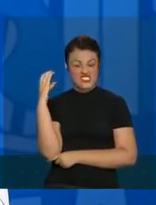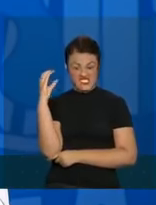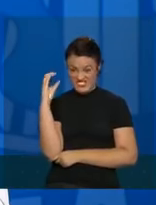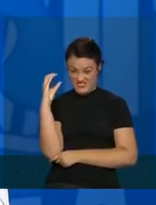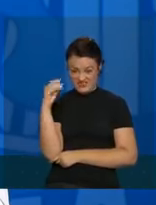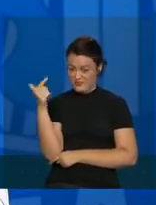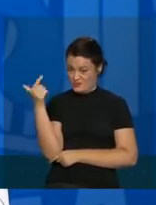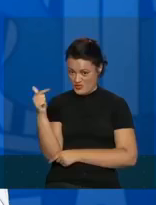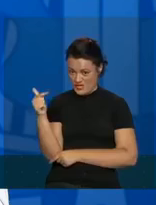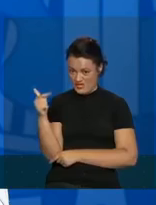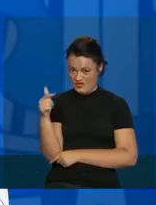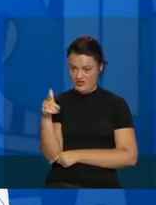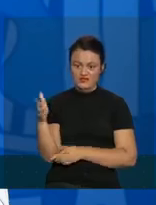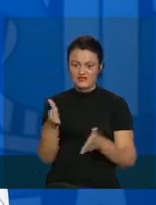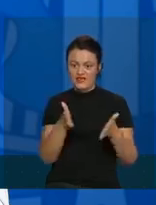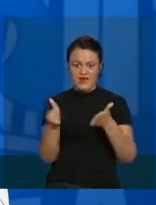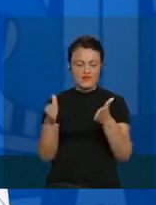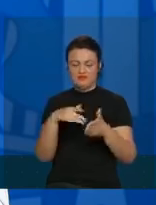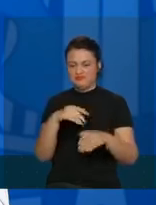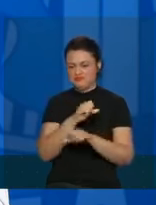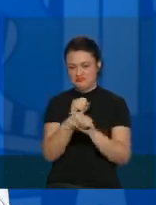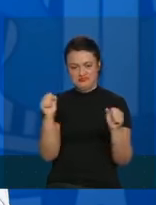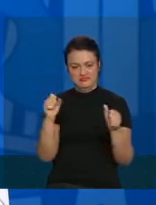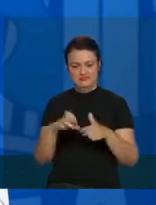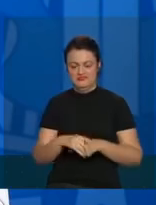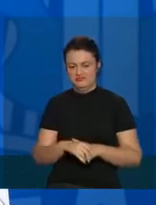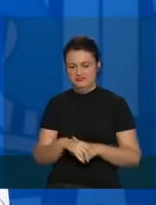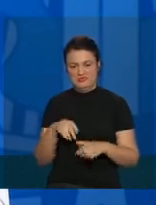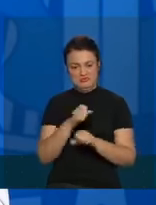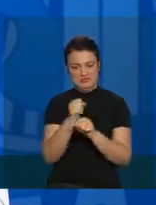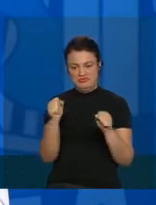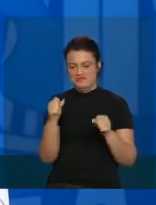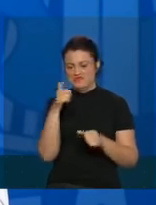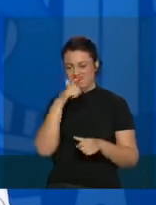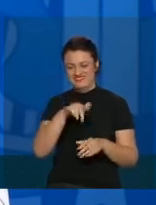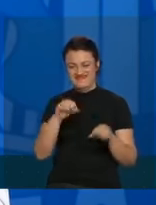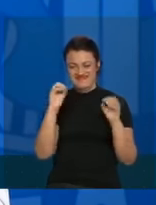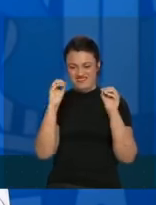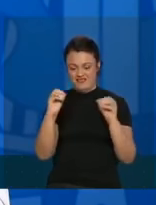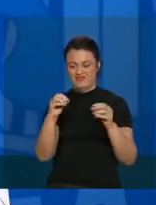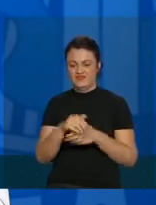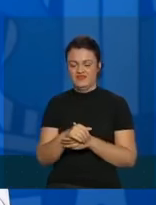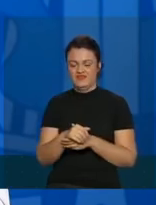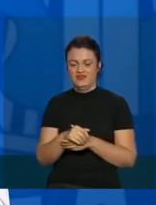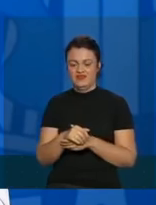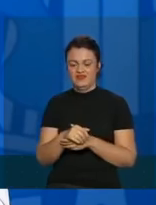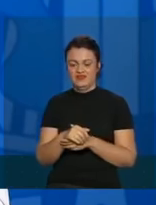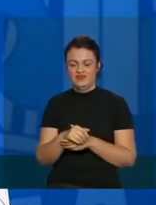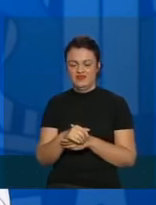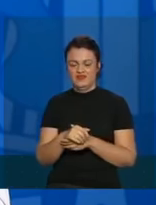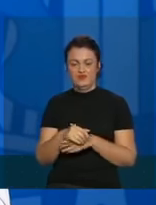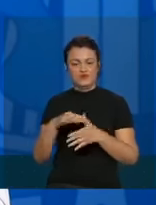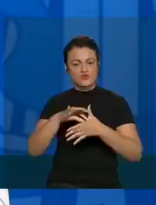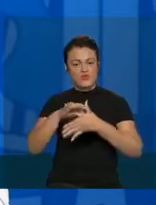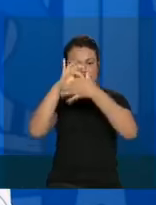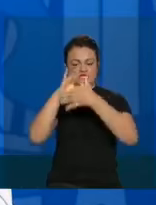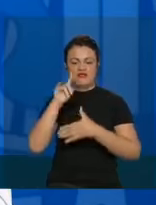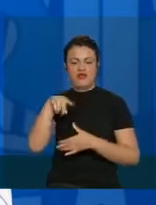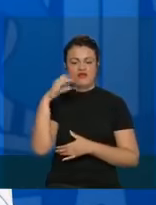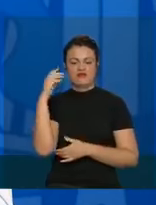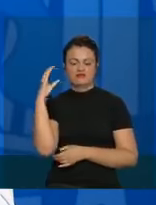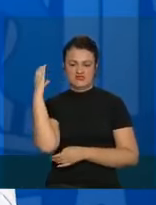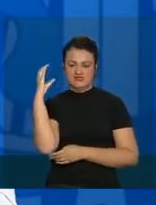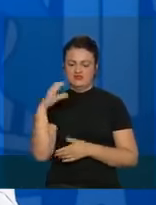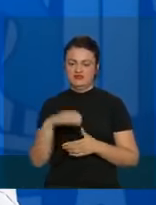ciência, nós não andamos. Não é possível, a nossa bússola é ciência. Se